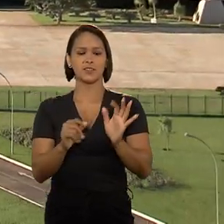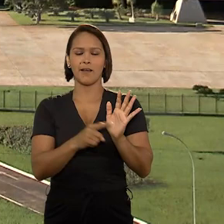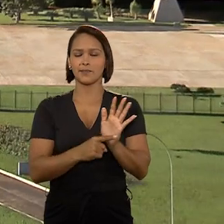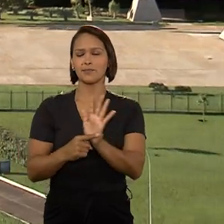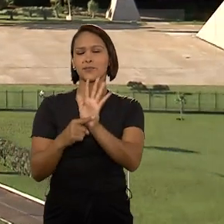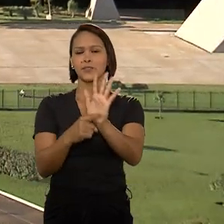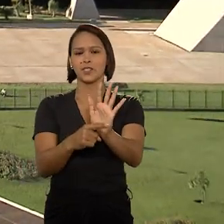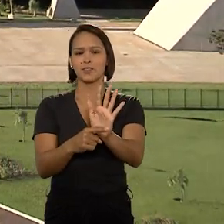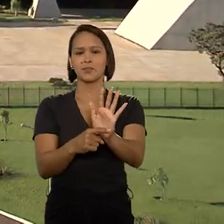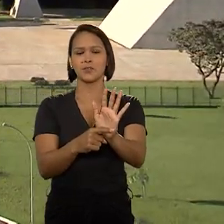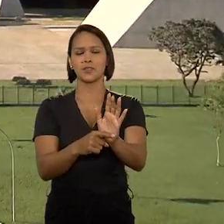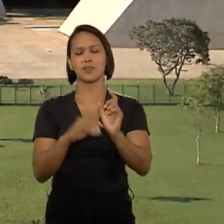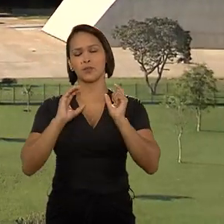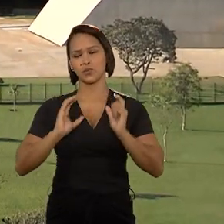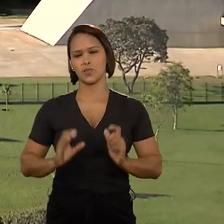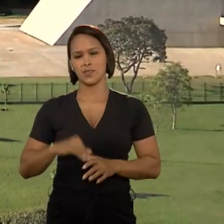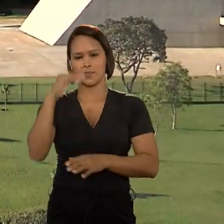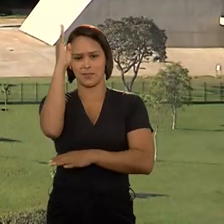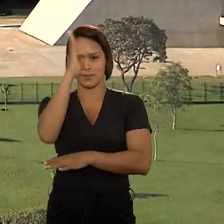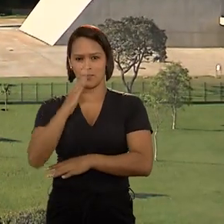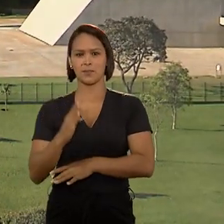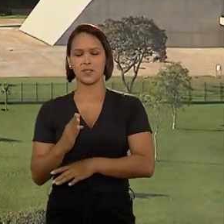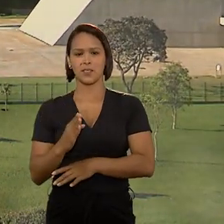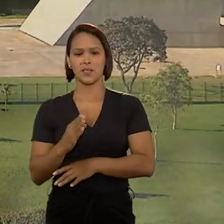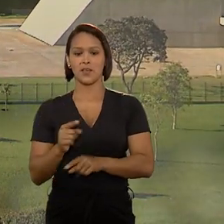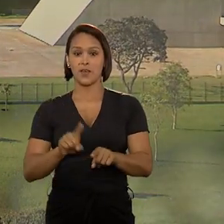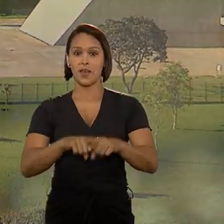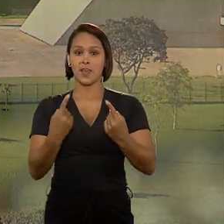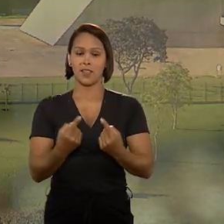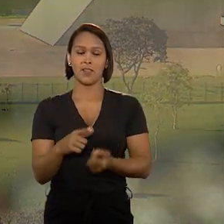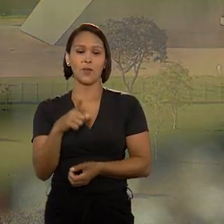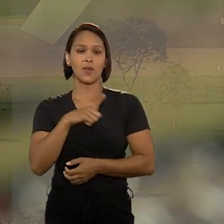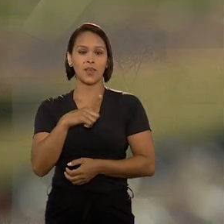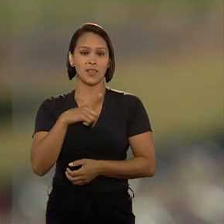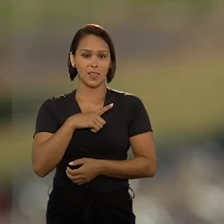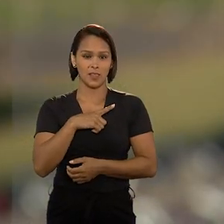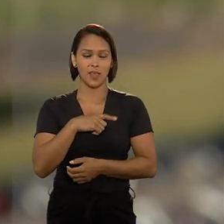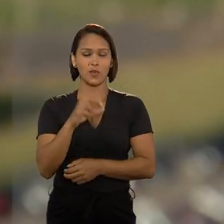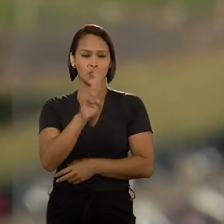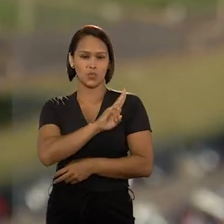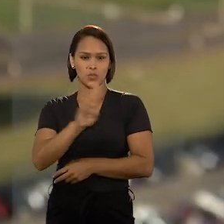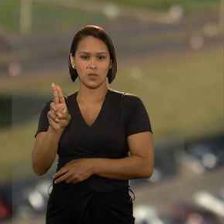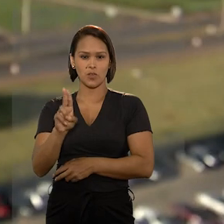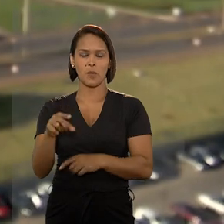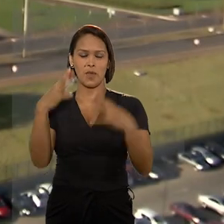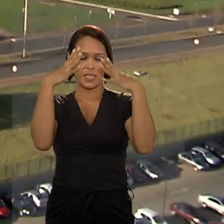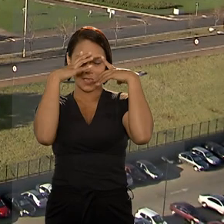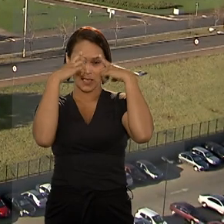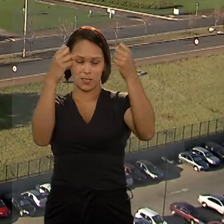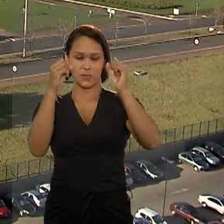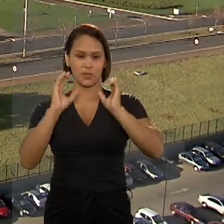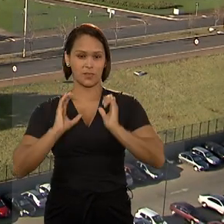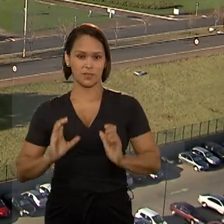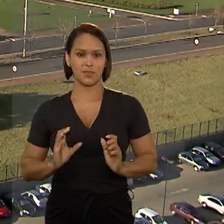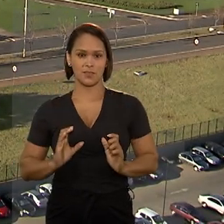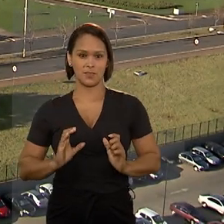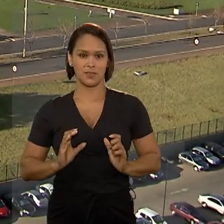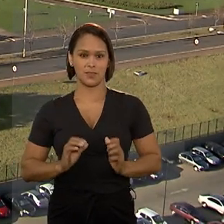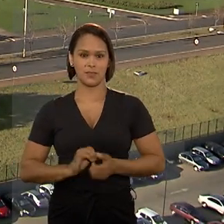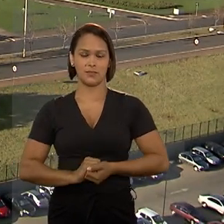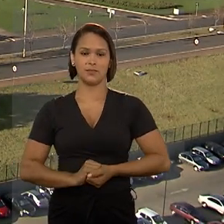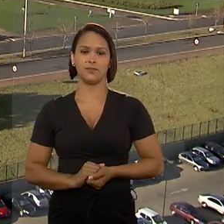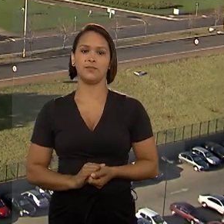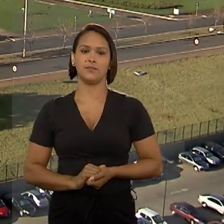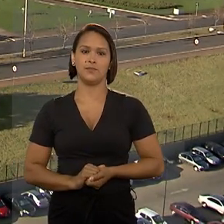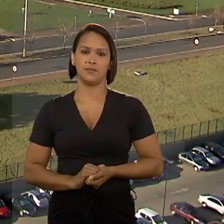à disposição do cidadão brasileiro. Por isso que tem o seu nome, Tribunal da